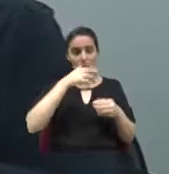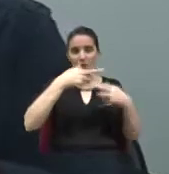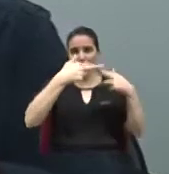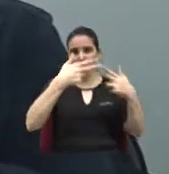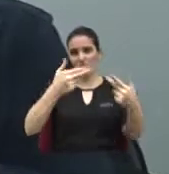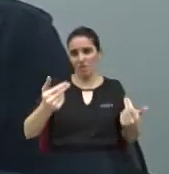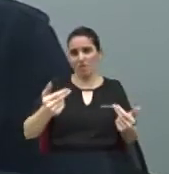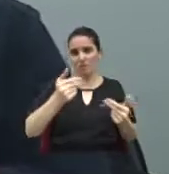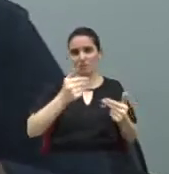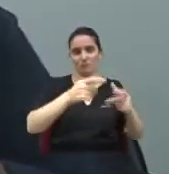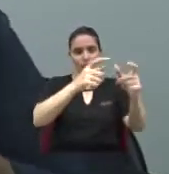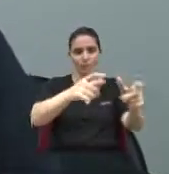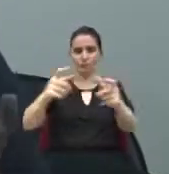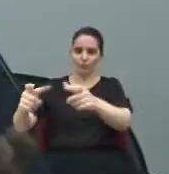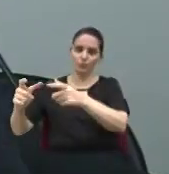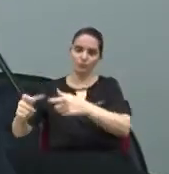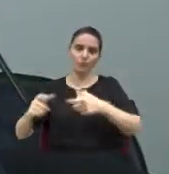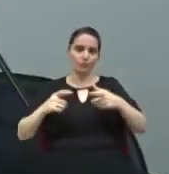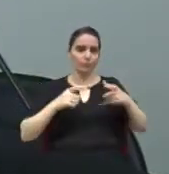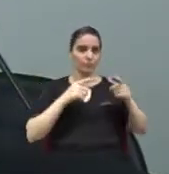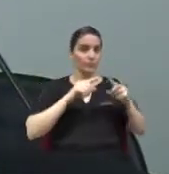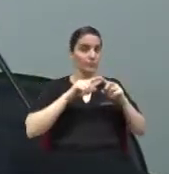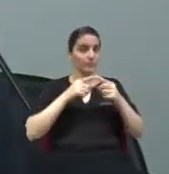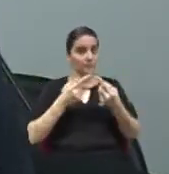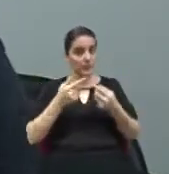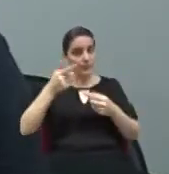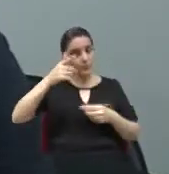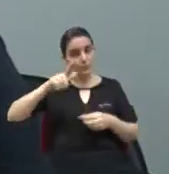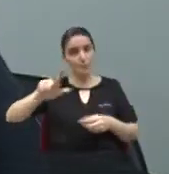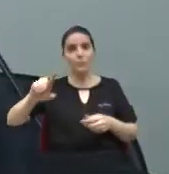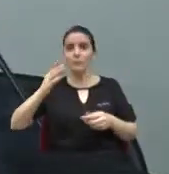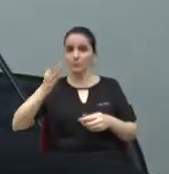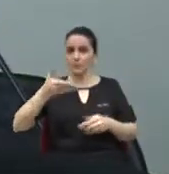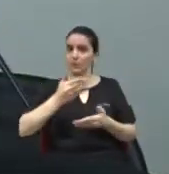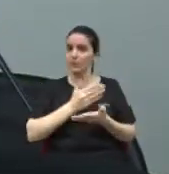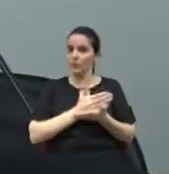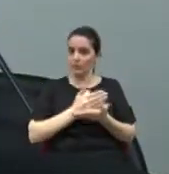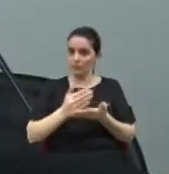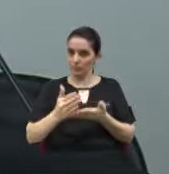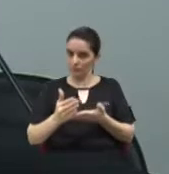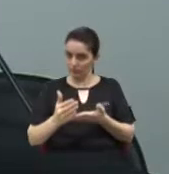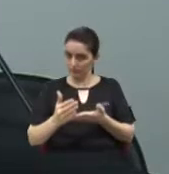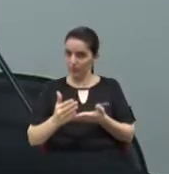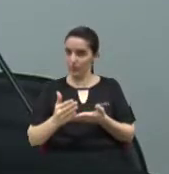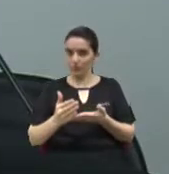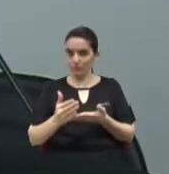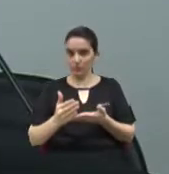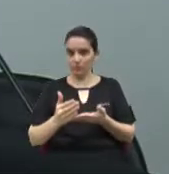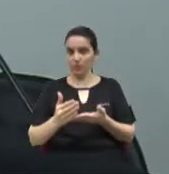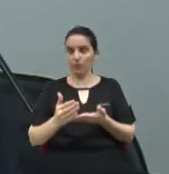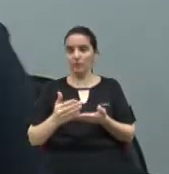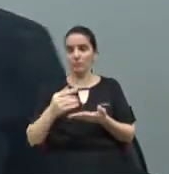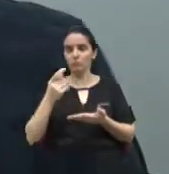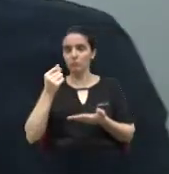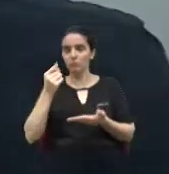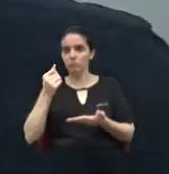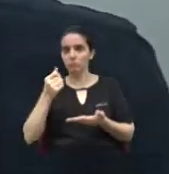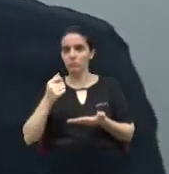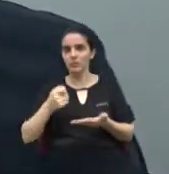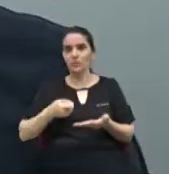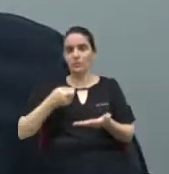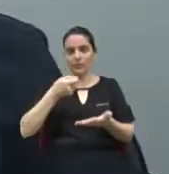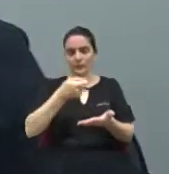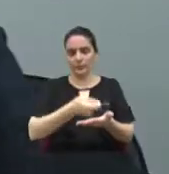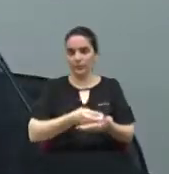que em algumas outras já se começaram a ter lotes para esse tipo de licitação. Então, é